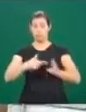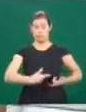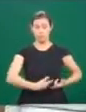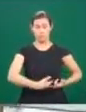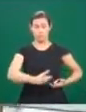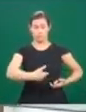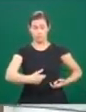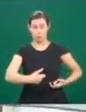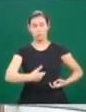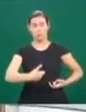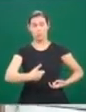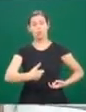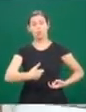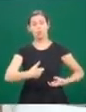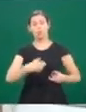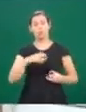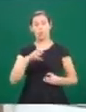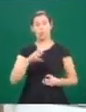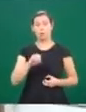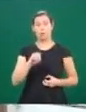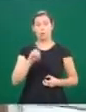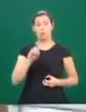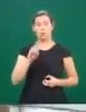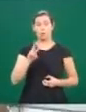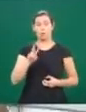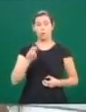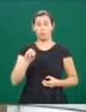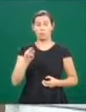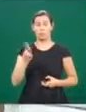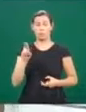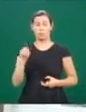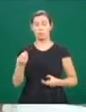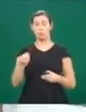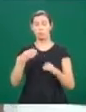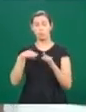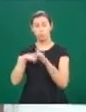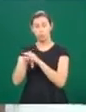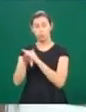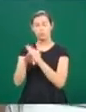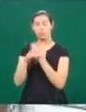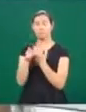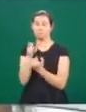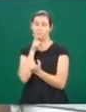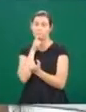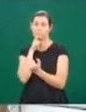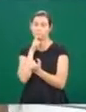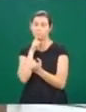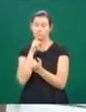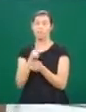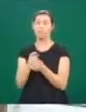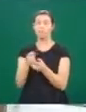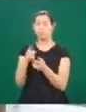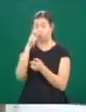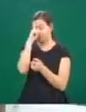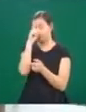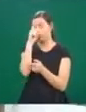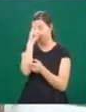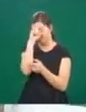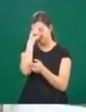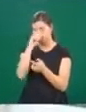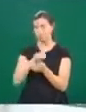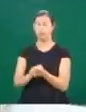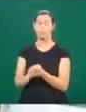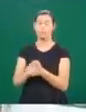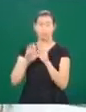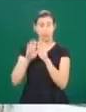Procurar uma clínica de fertilização, fazer o congelamento desses óvulos, deixar esses óvulos congelados,